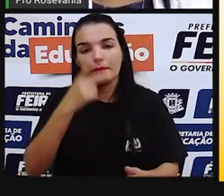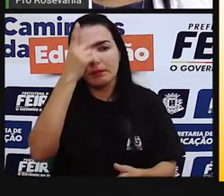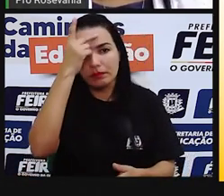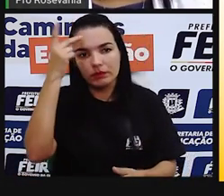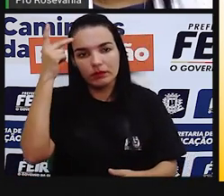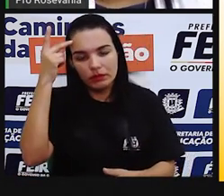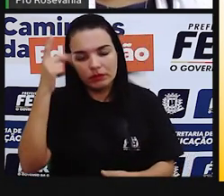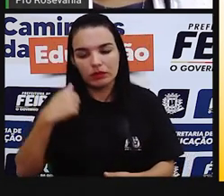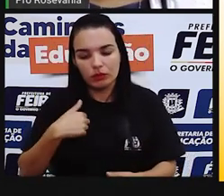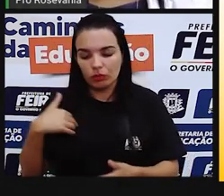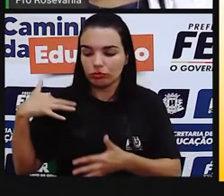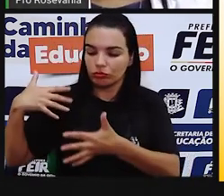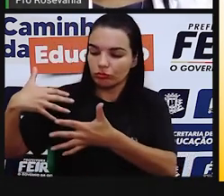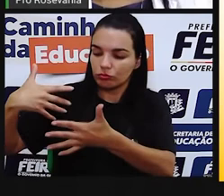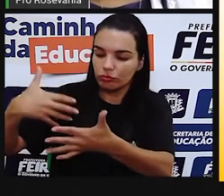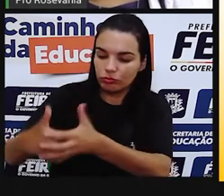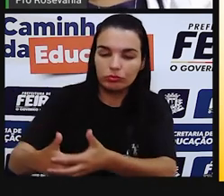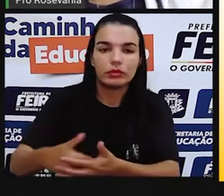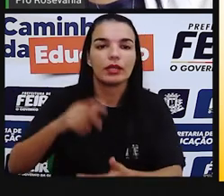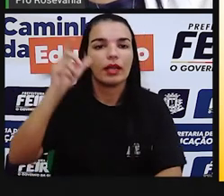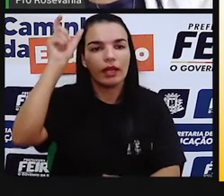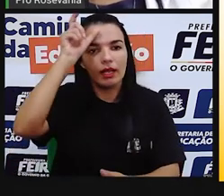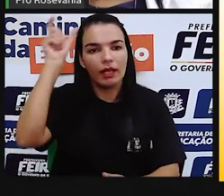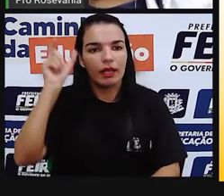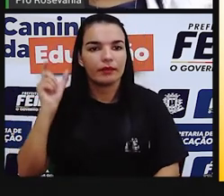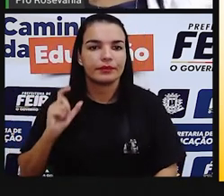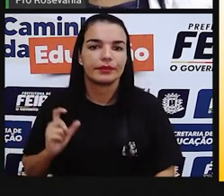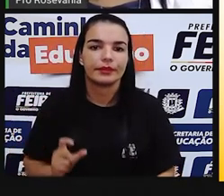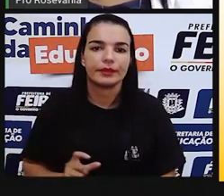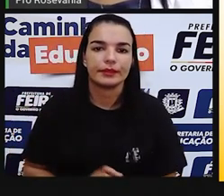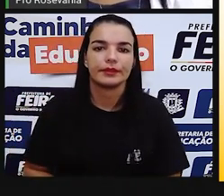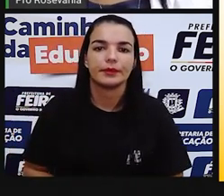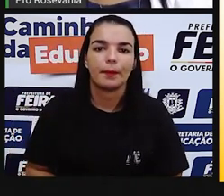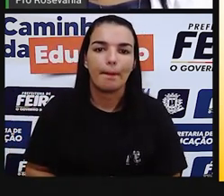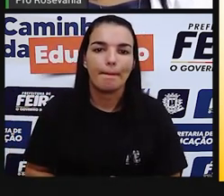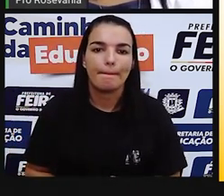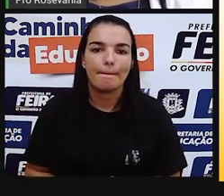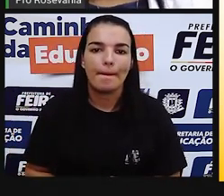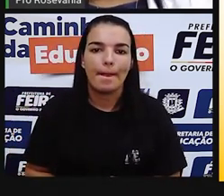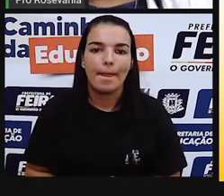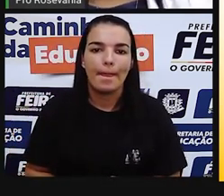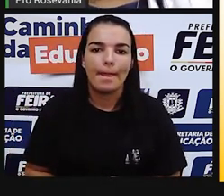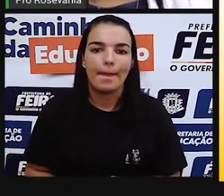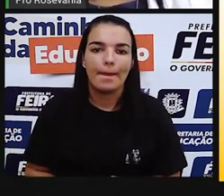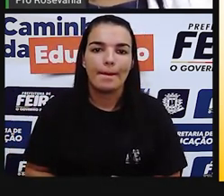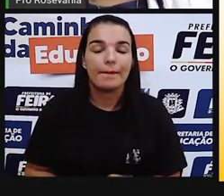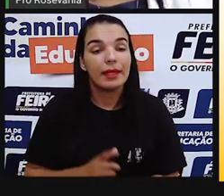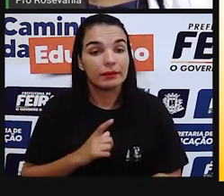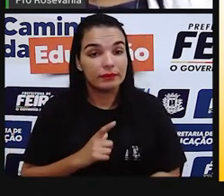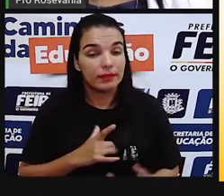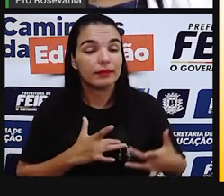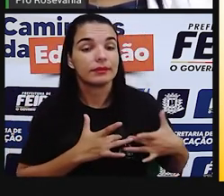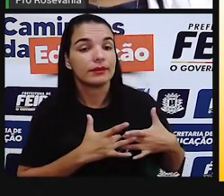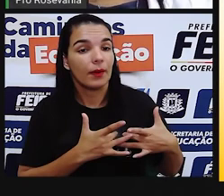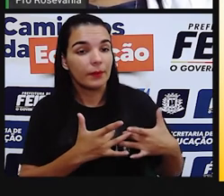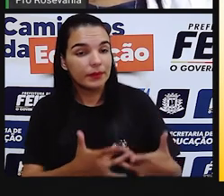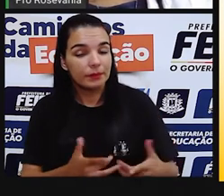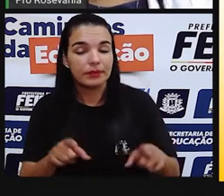Eles também, assim como só que isso, começam a pedir muito, né? Eu vou fazer algumas contribuições para